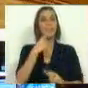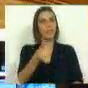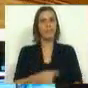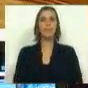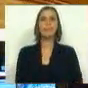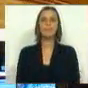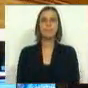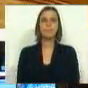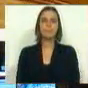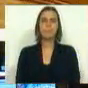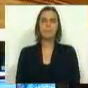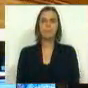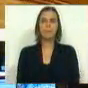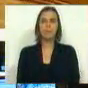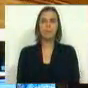isso.